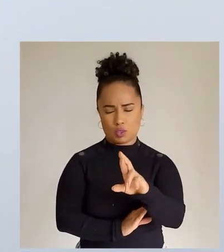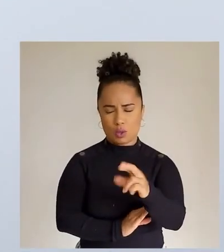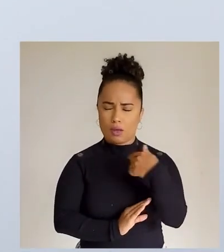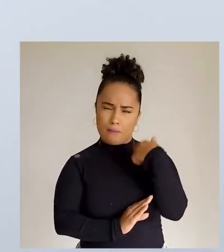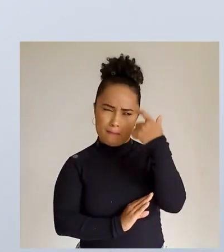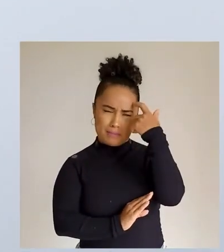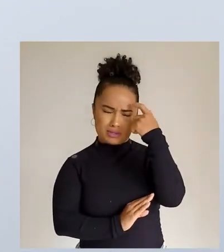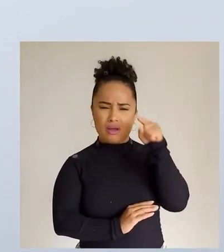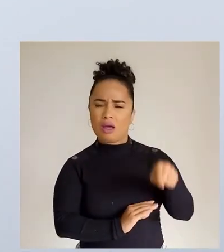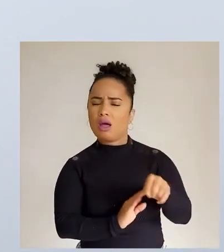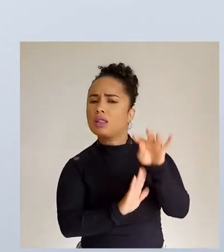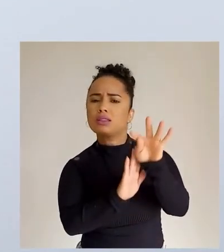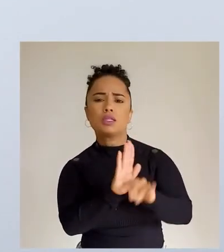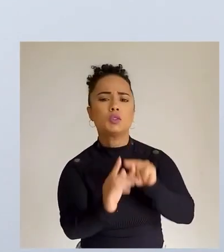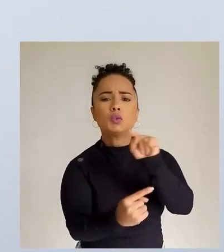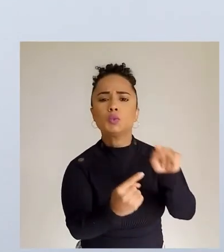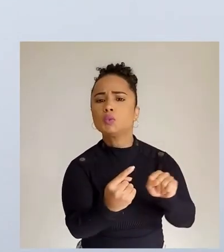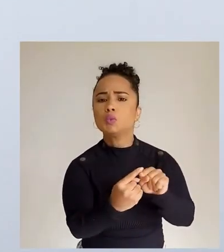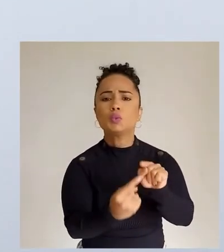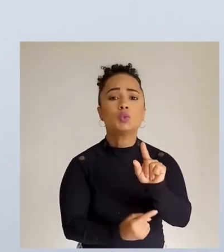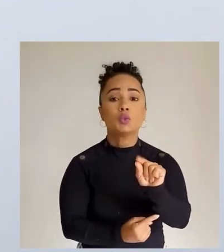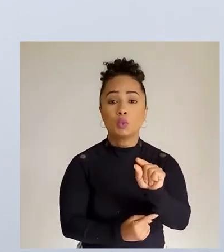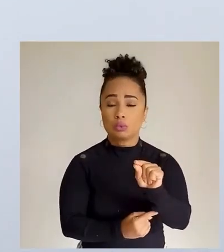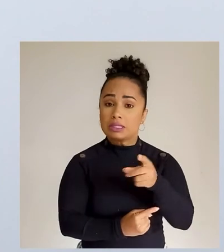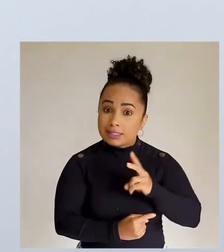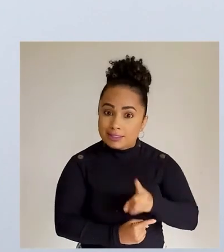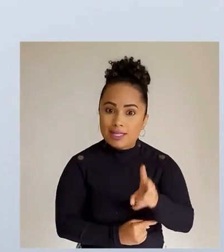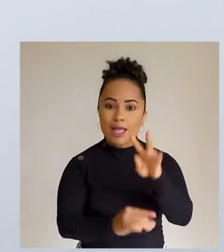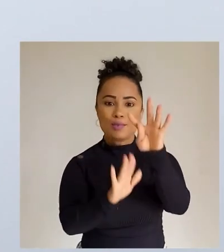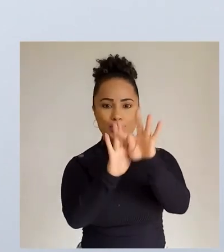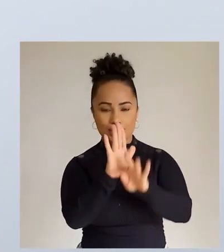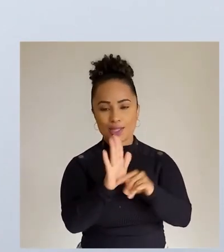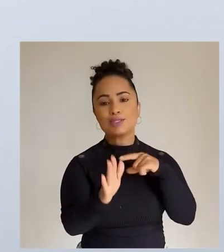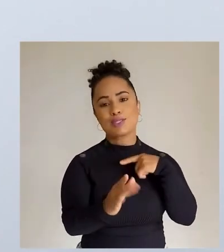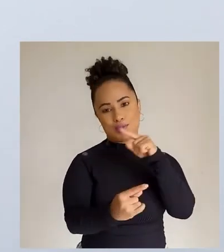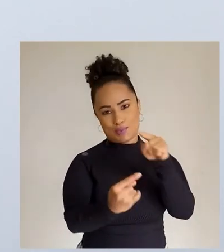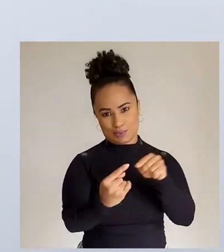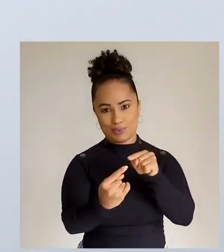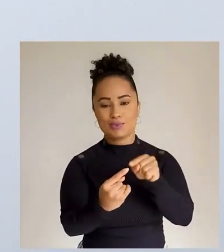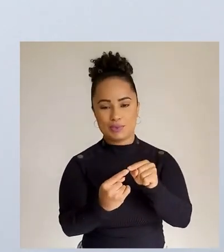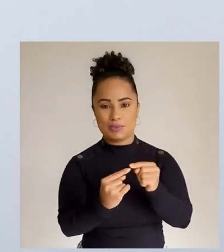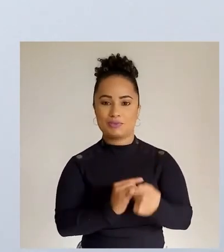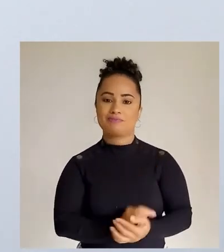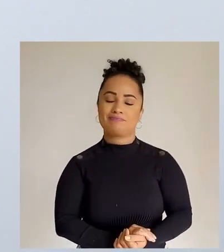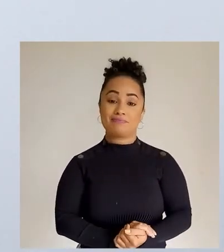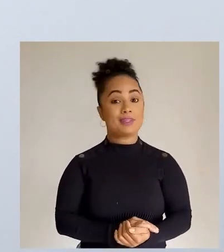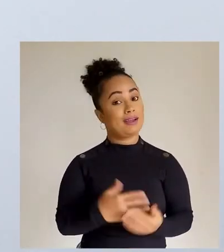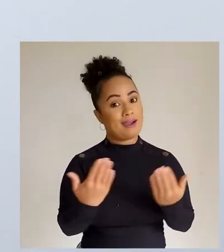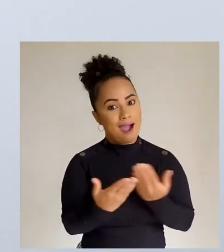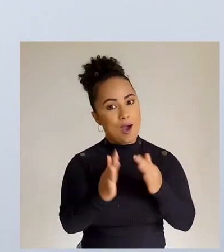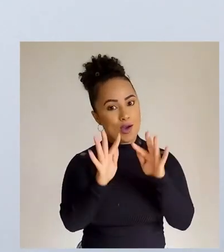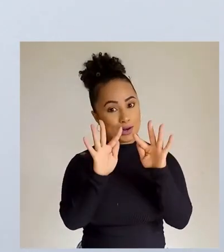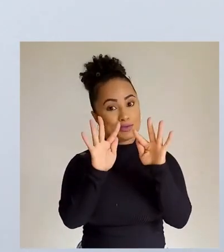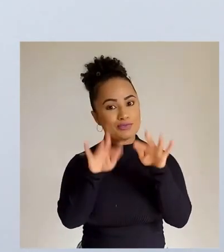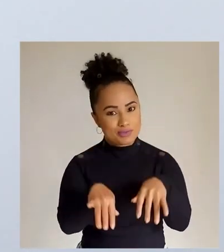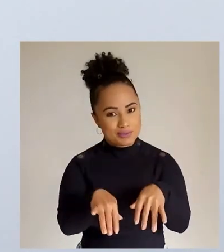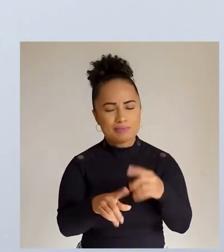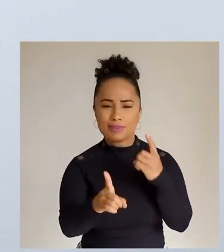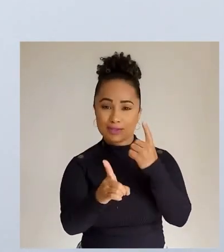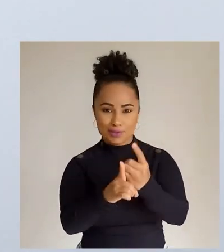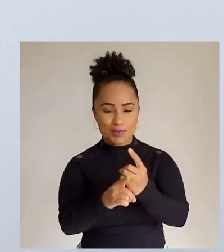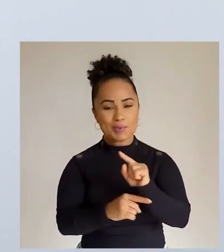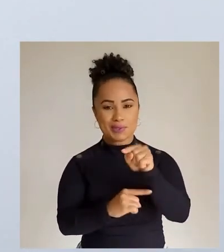descritor? O que nós vamos nos perguntar? Qual é o objetivo desse texto? Porque todo texto tem um objetivo. Então,